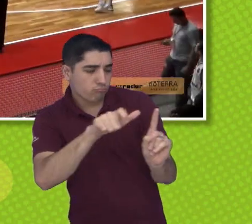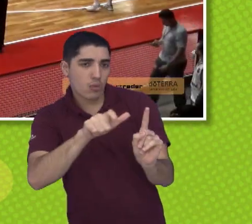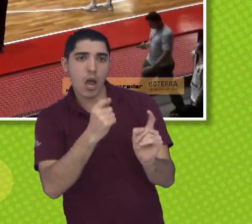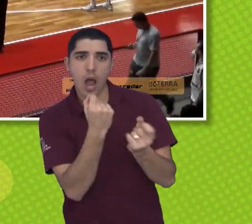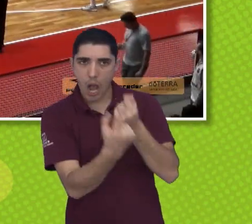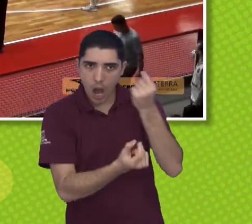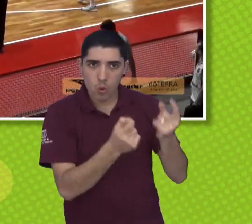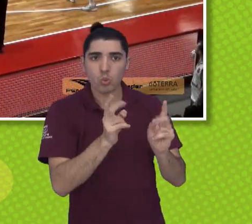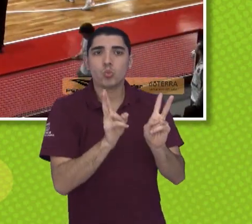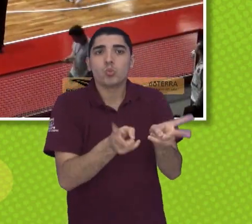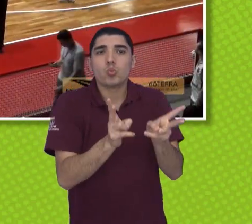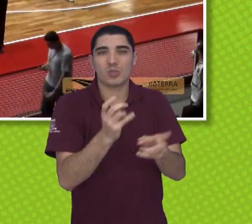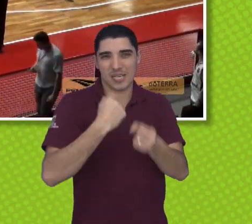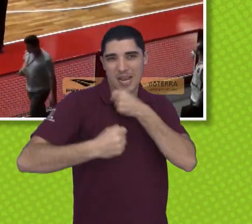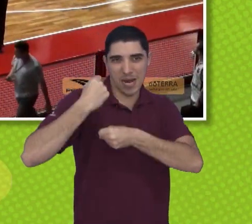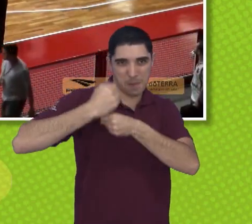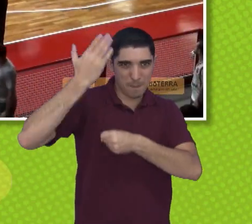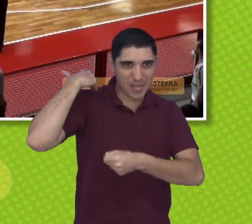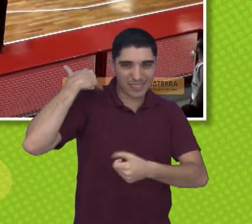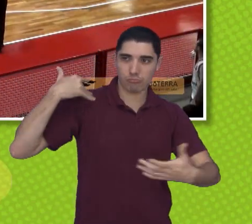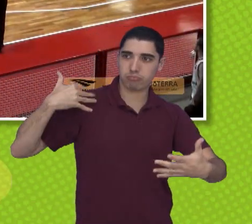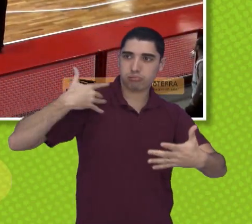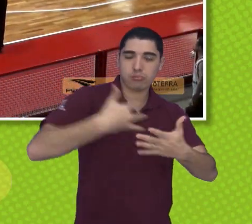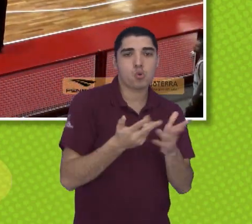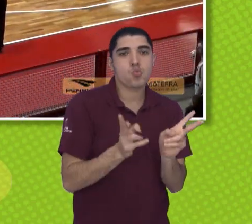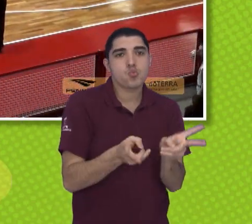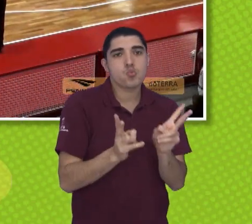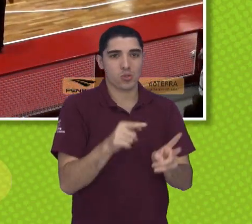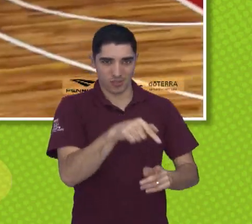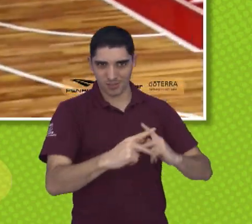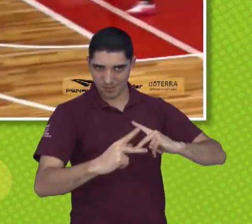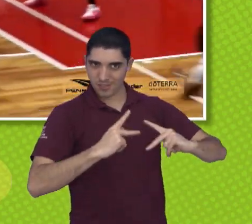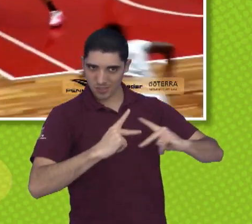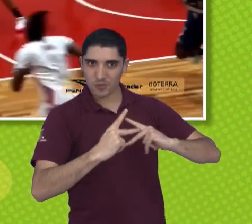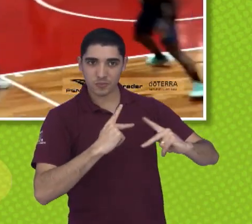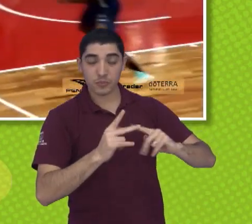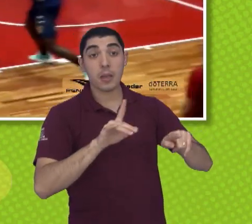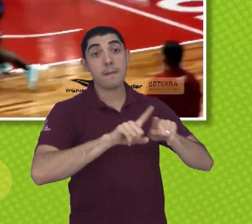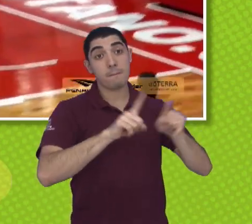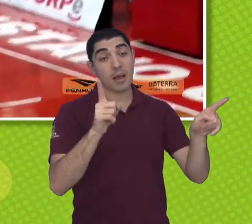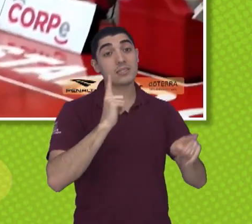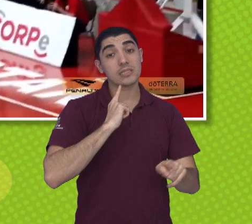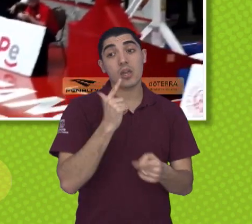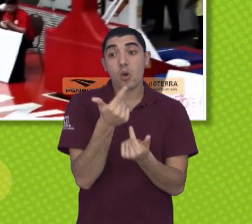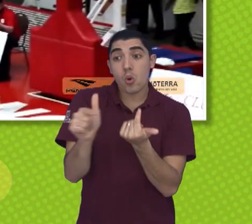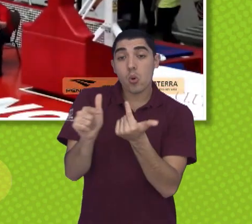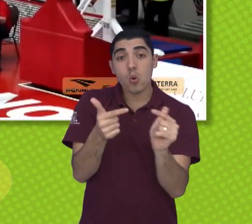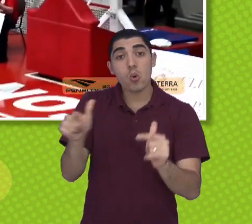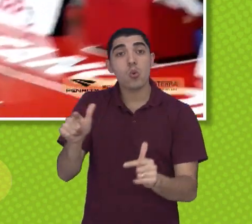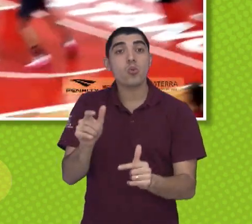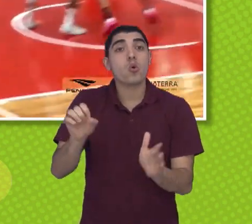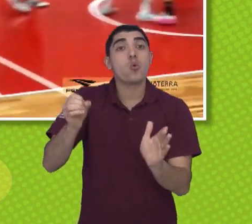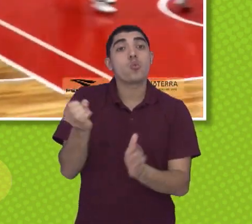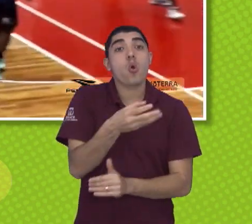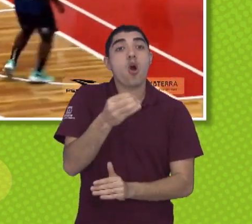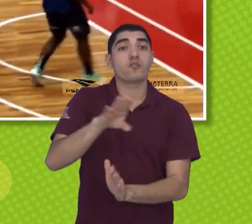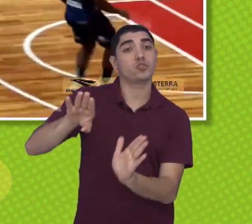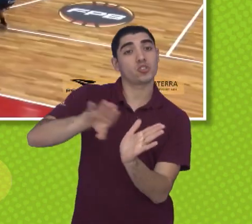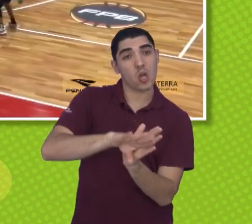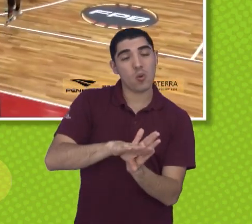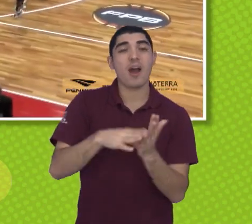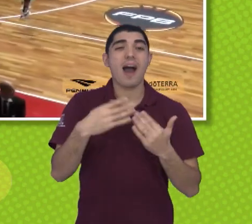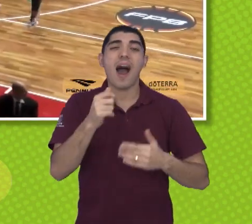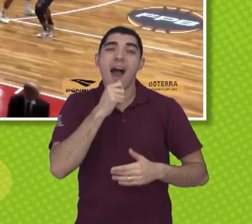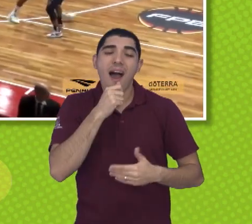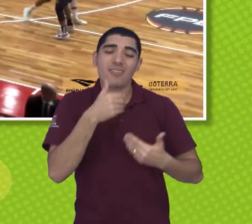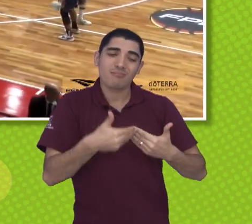passado, né? Tem um time mais ou menos montado, mas ele chamou outras peças, enfim. Até entrosar todo